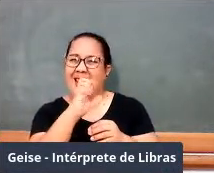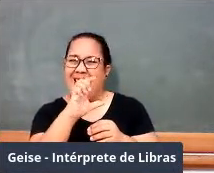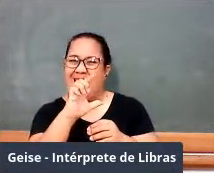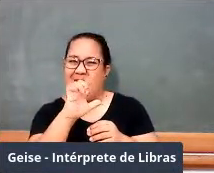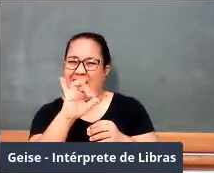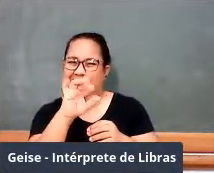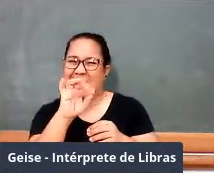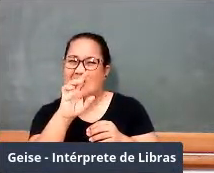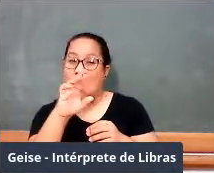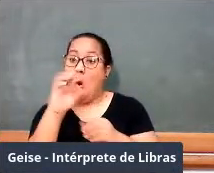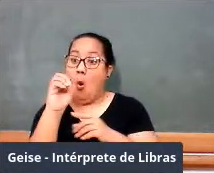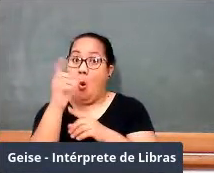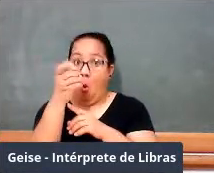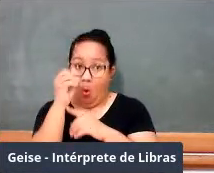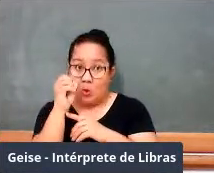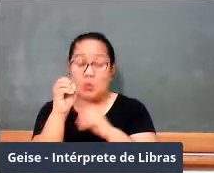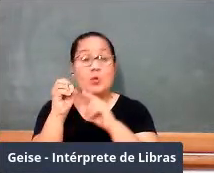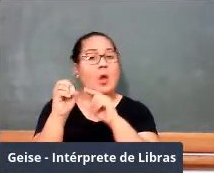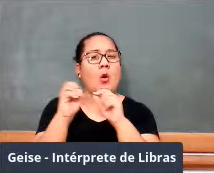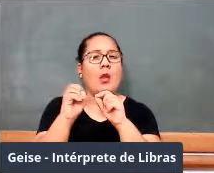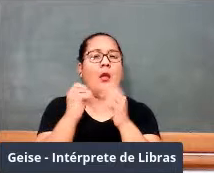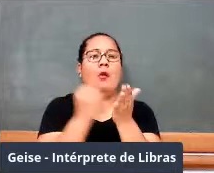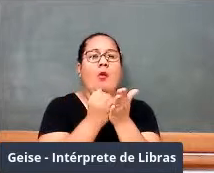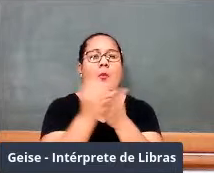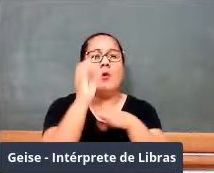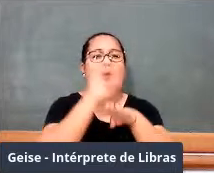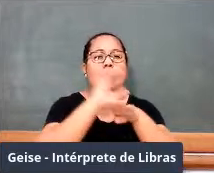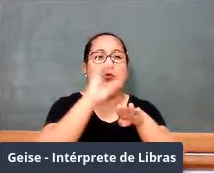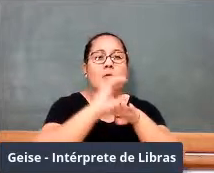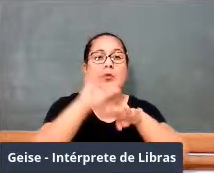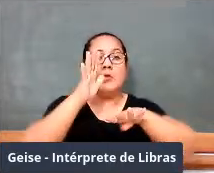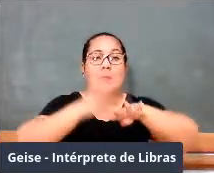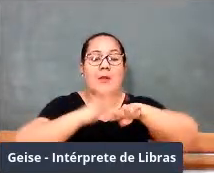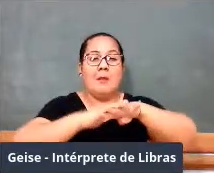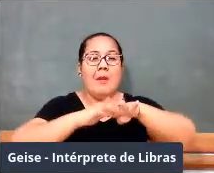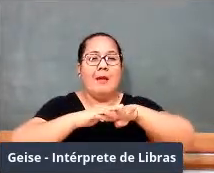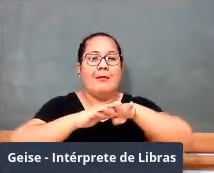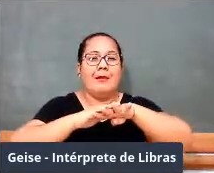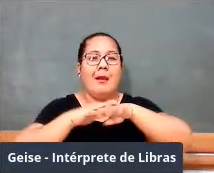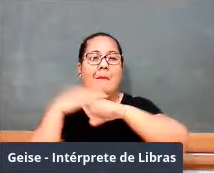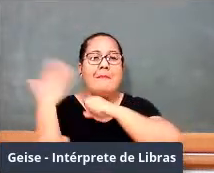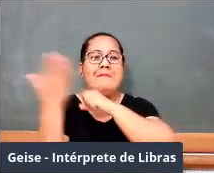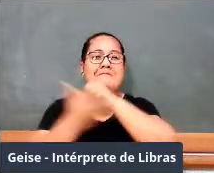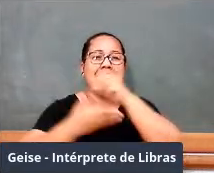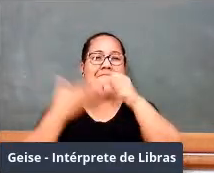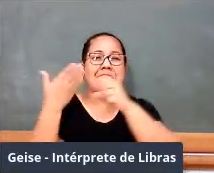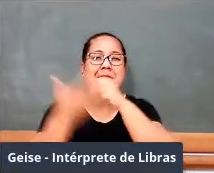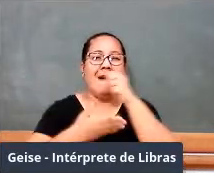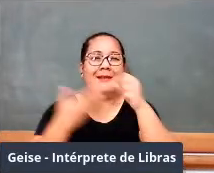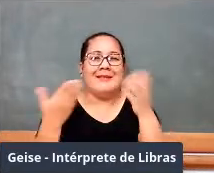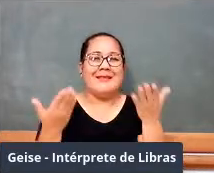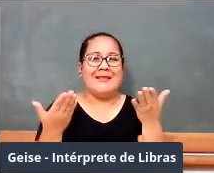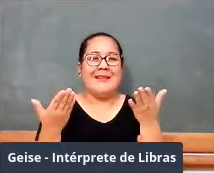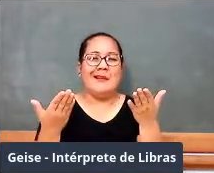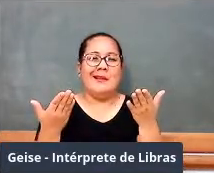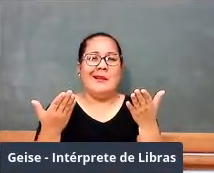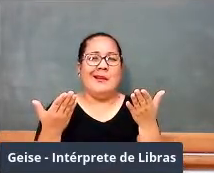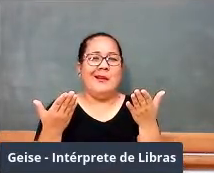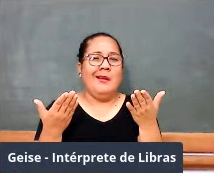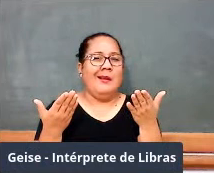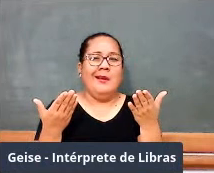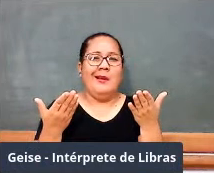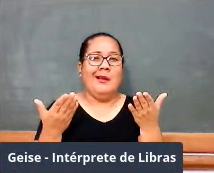primoroso chamado Curso de Matemática Elementar. Por que eu falei que é primoroso? Porque ele